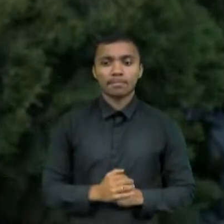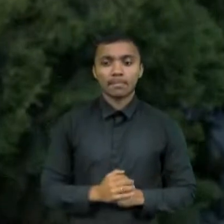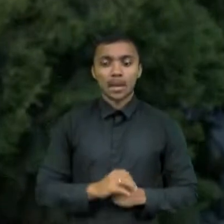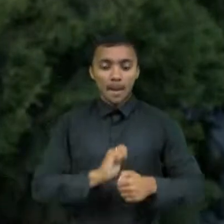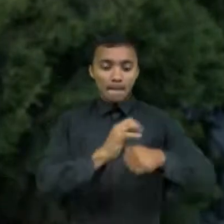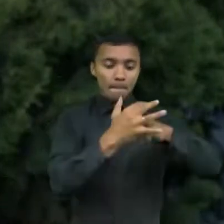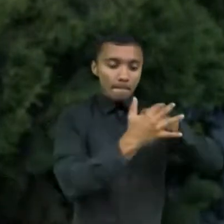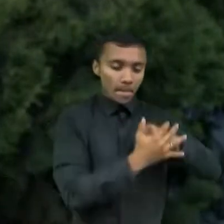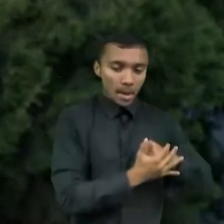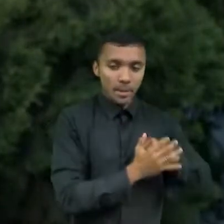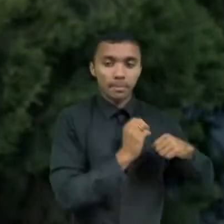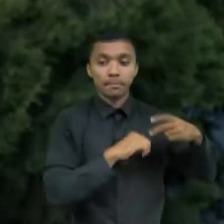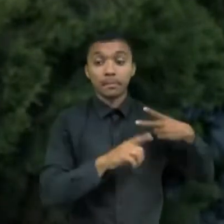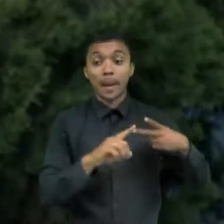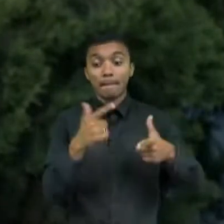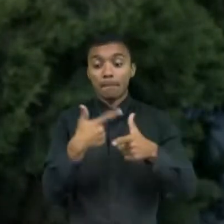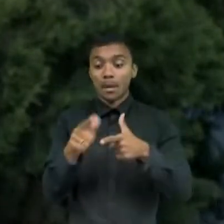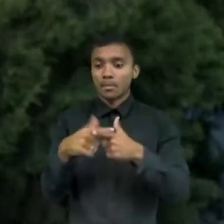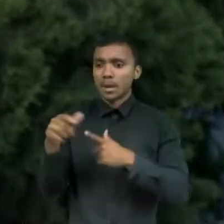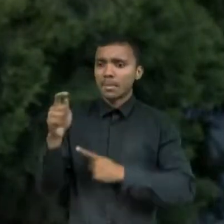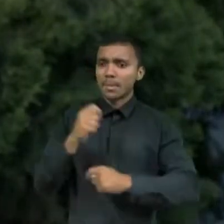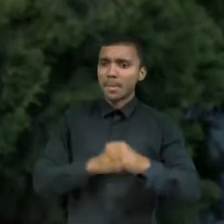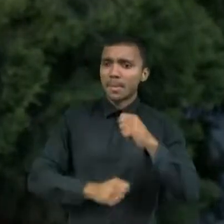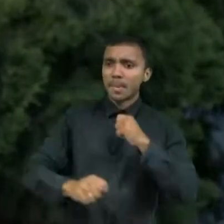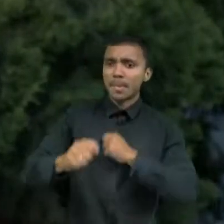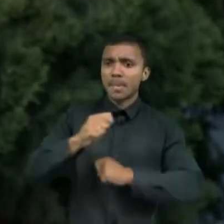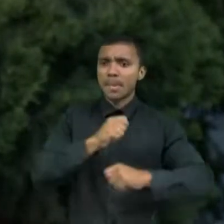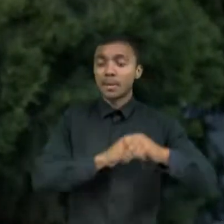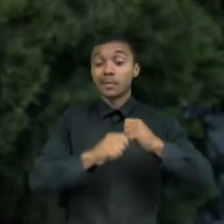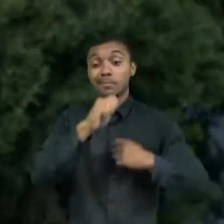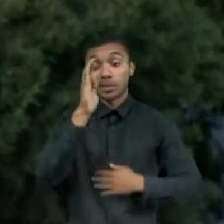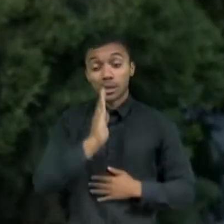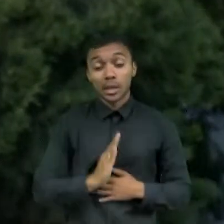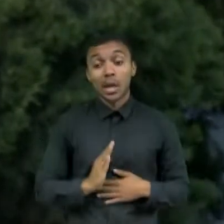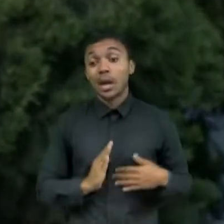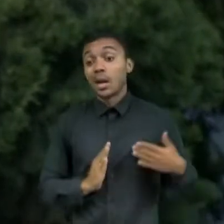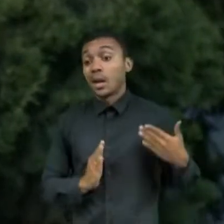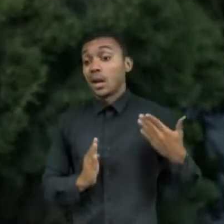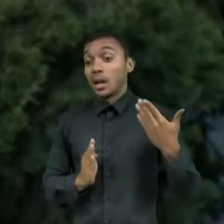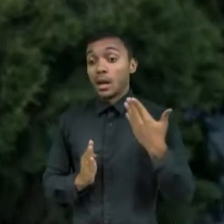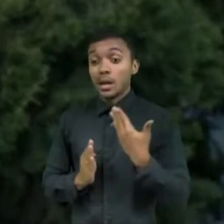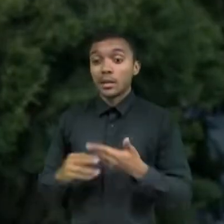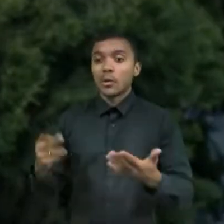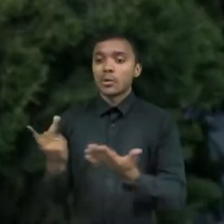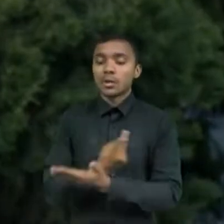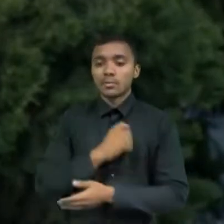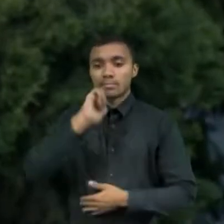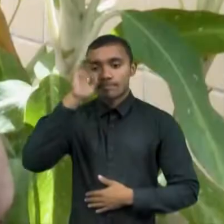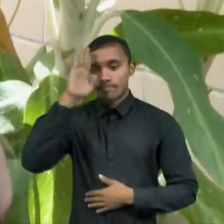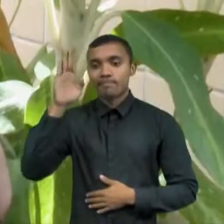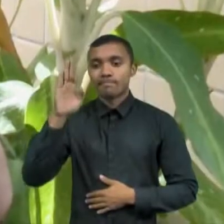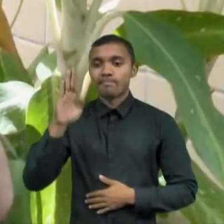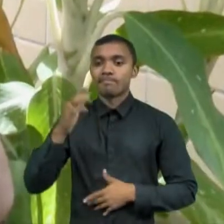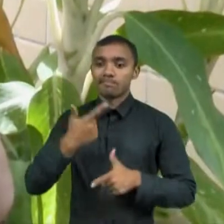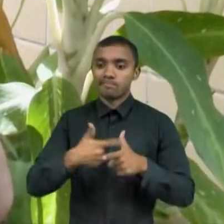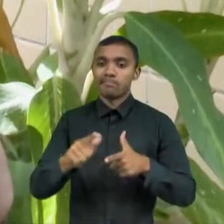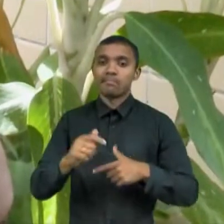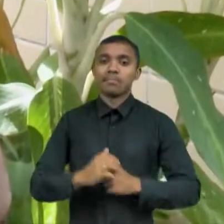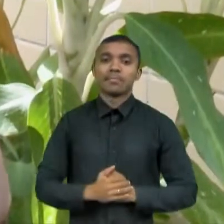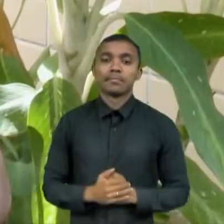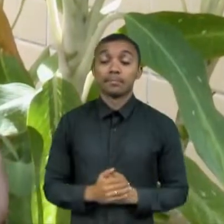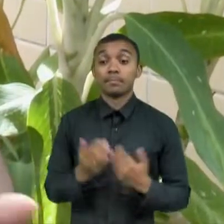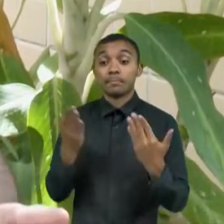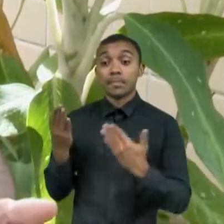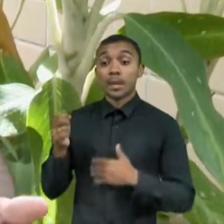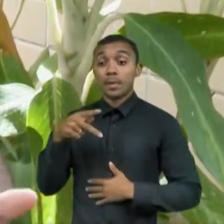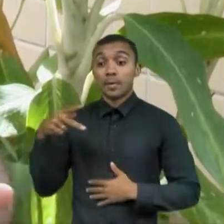Covid-19 e a crise econômica que o país já enfrentava foram os principais motivos pelo resultado negativo. Segundo o professor de